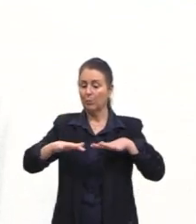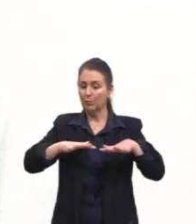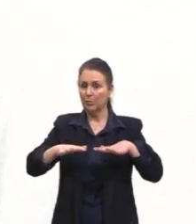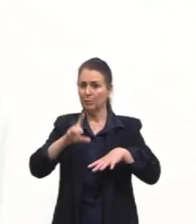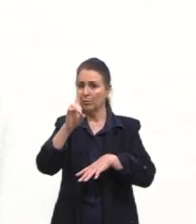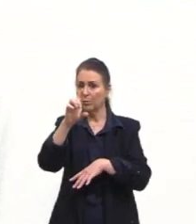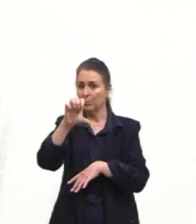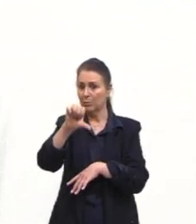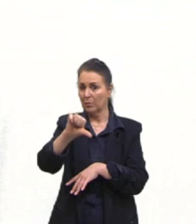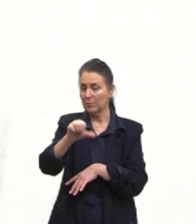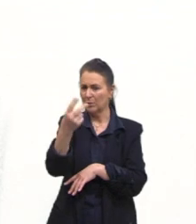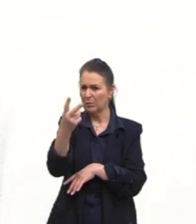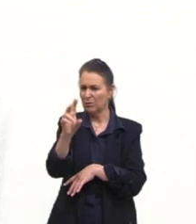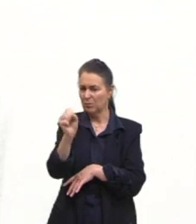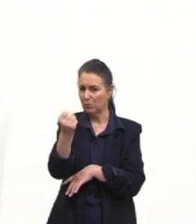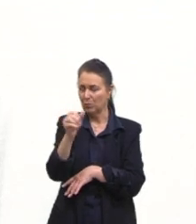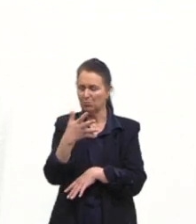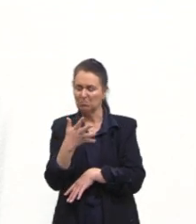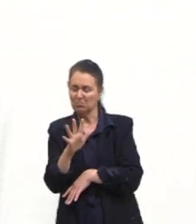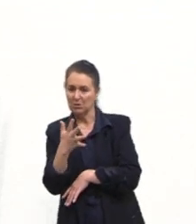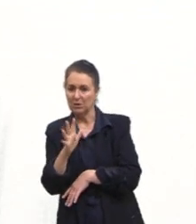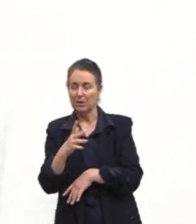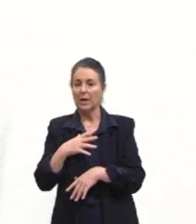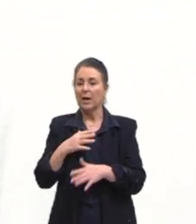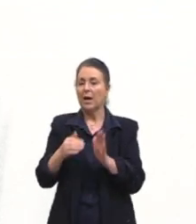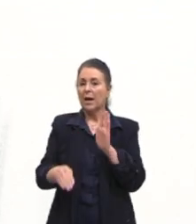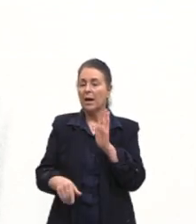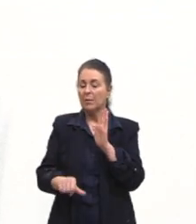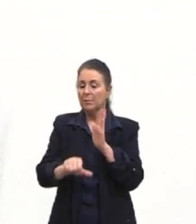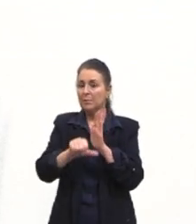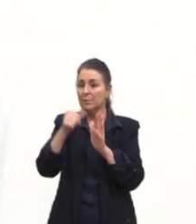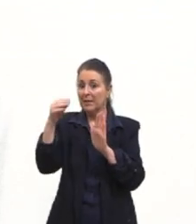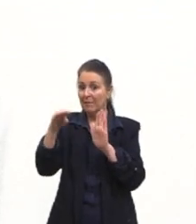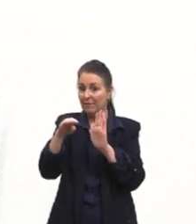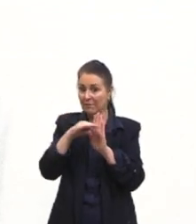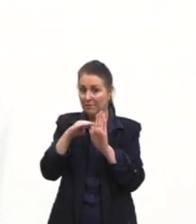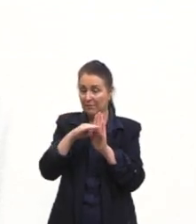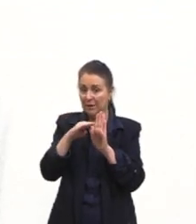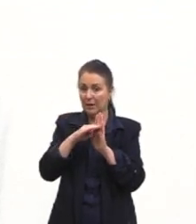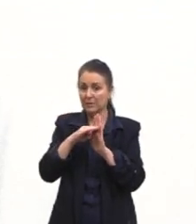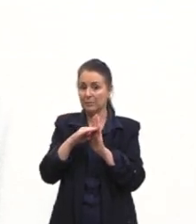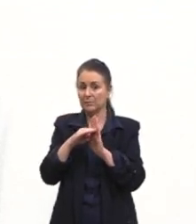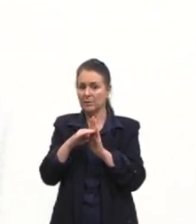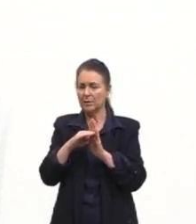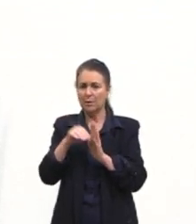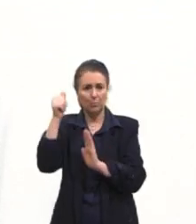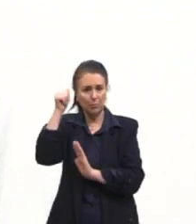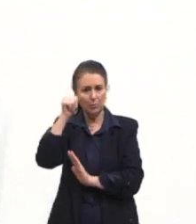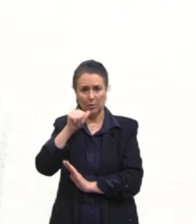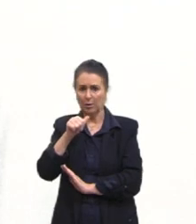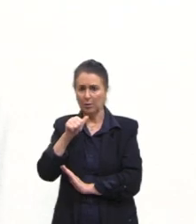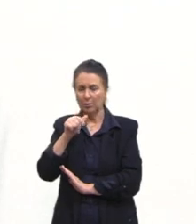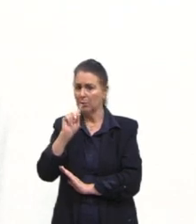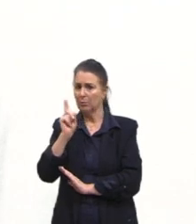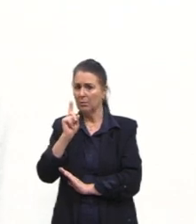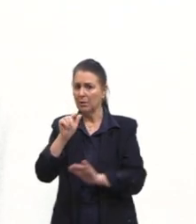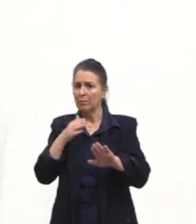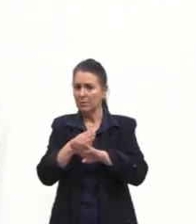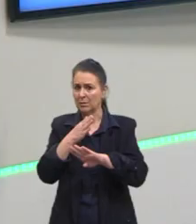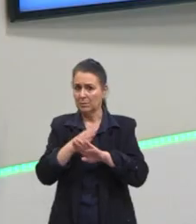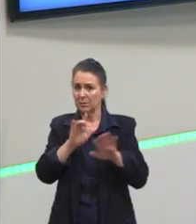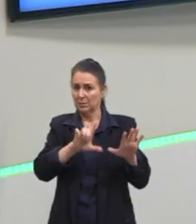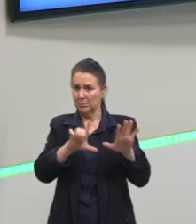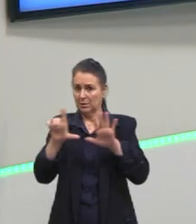mais ou menos, marcando essa primeira fase do modernismo aqui no Brasil. E a Tarsila não estava, gente, na Semana de Arte Moderna.